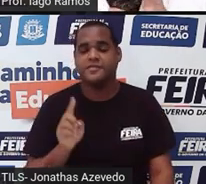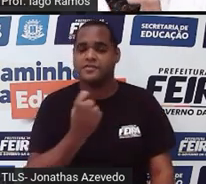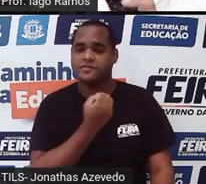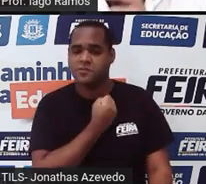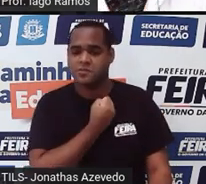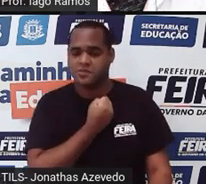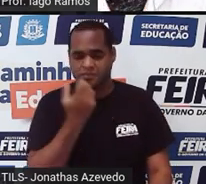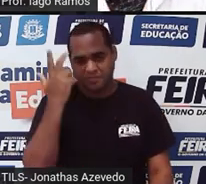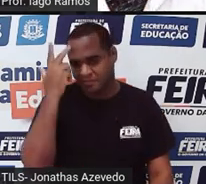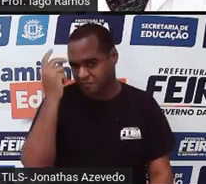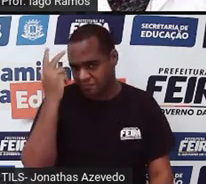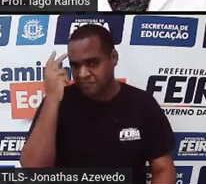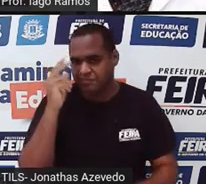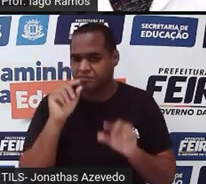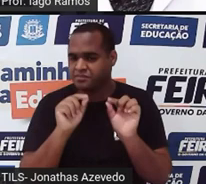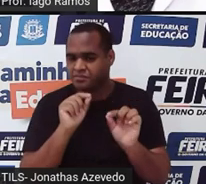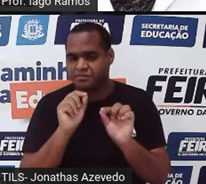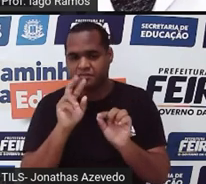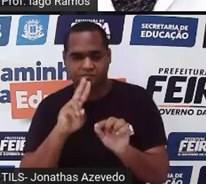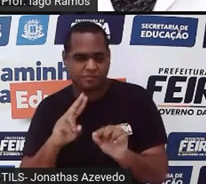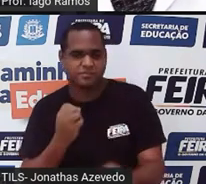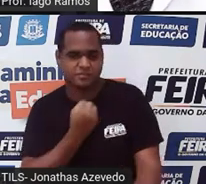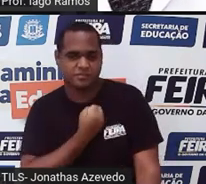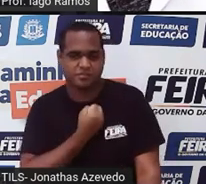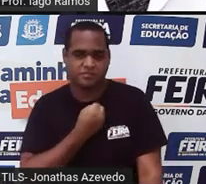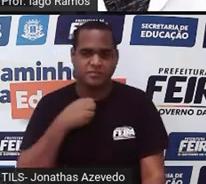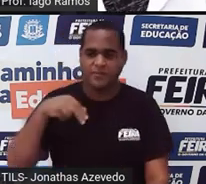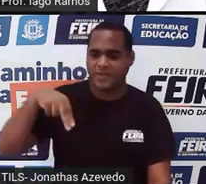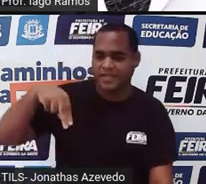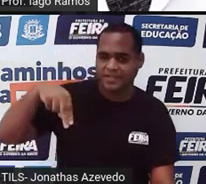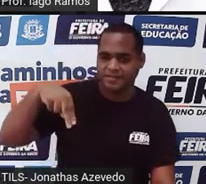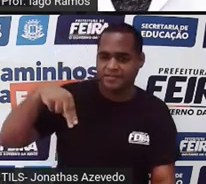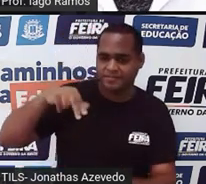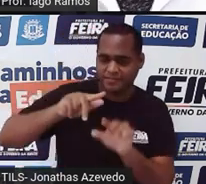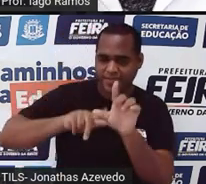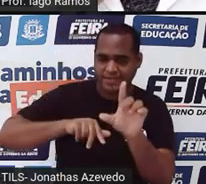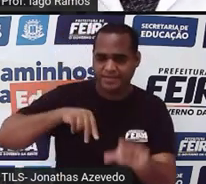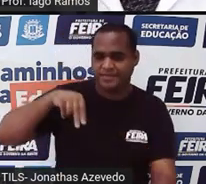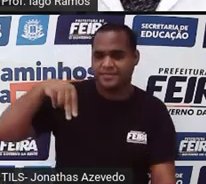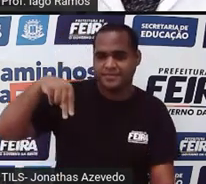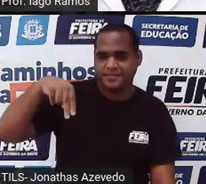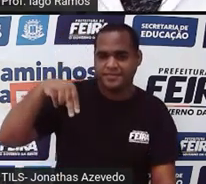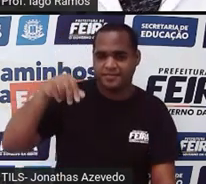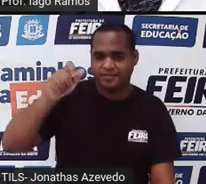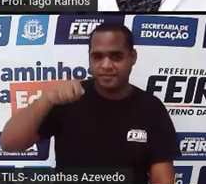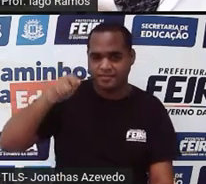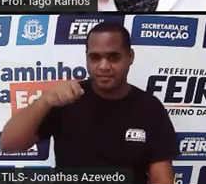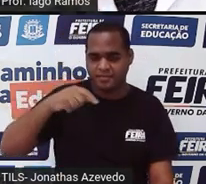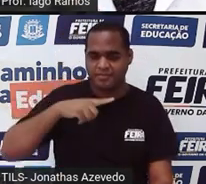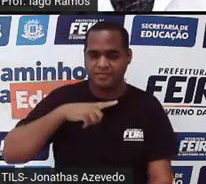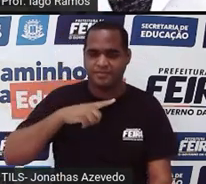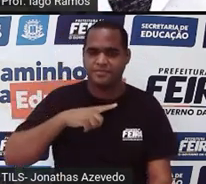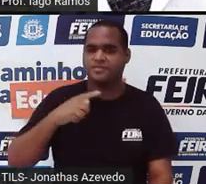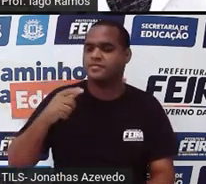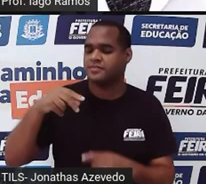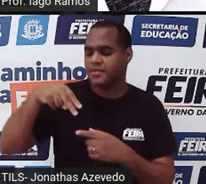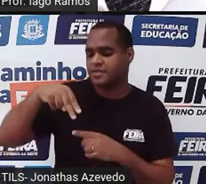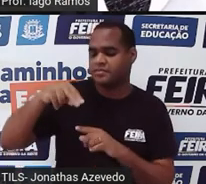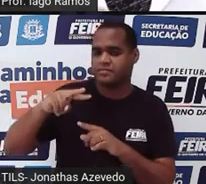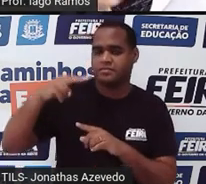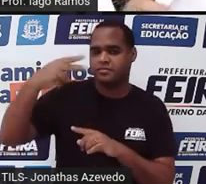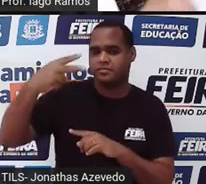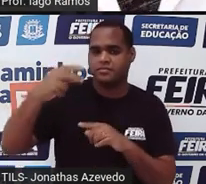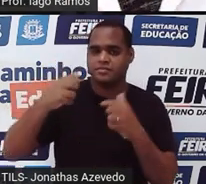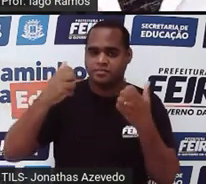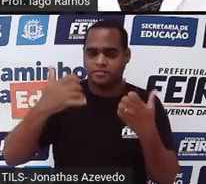números naturais, e ali eu vou usar a letra N para simbolizar eles, que ficam elevado a 2. Então, está um N elevado a 2